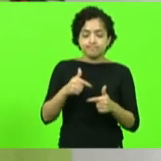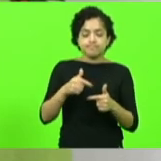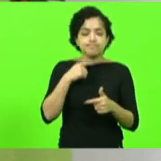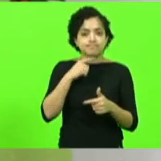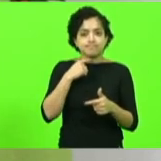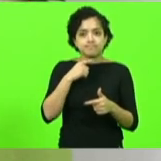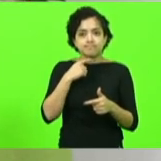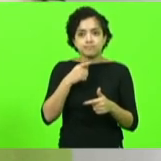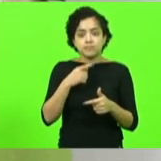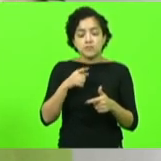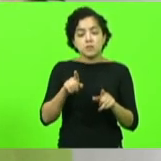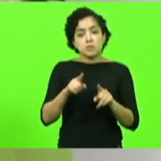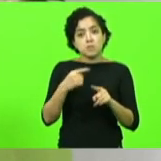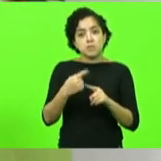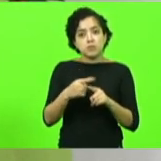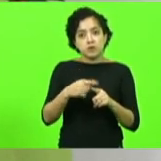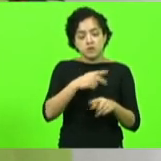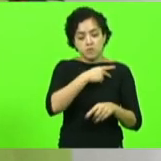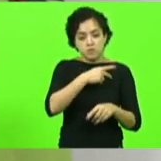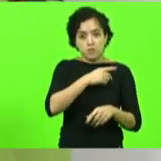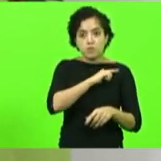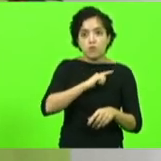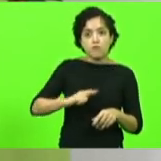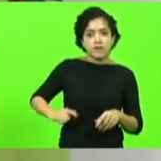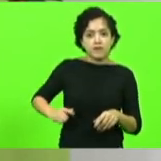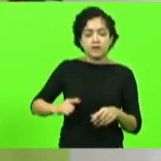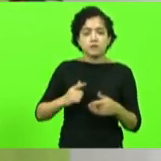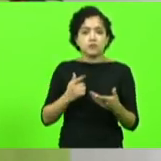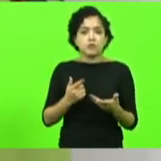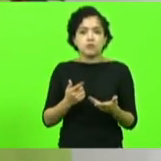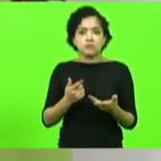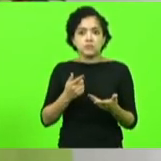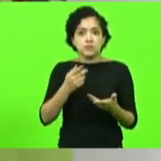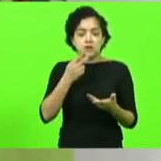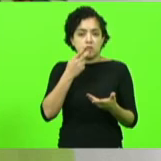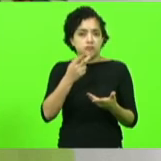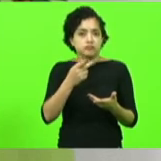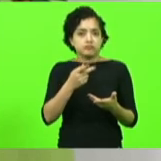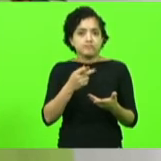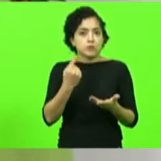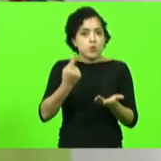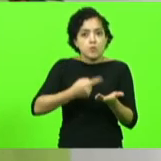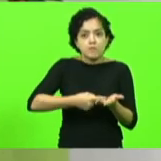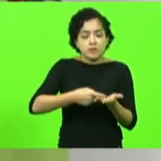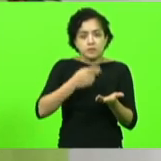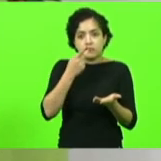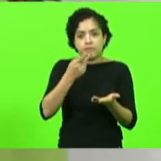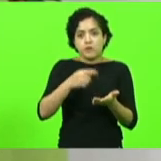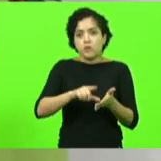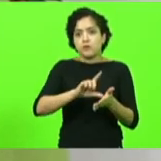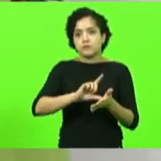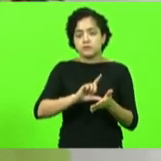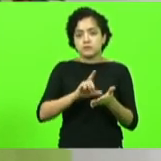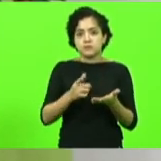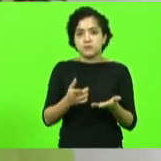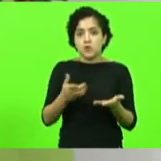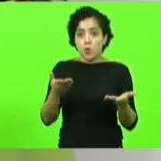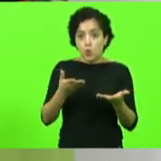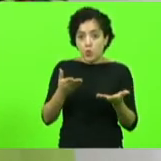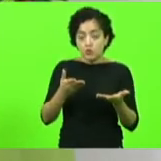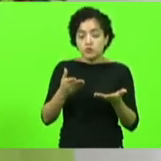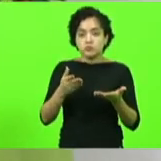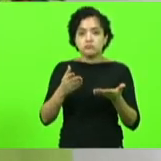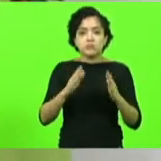não honrou com a palavra ele não pagou as creches hoje tem 5 parques em creches